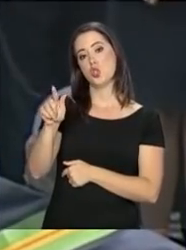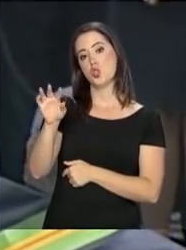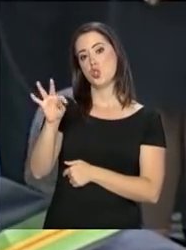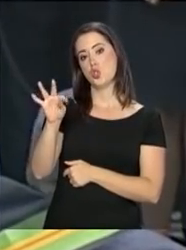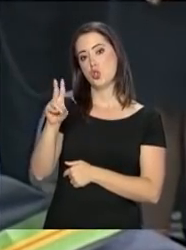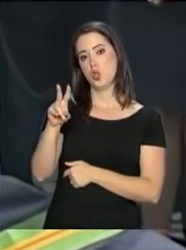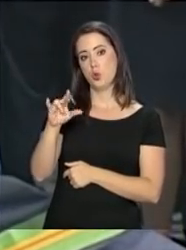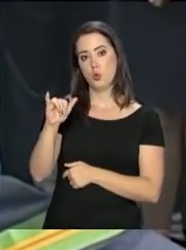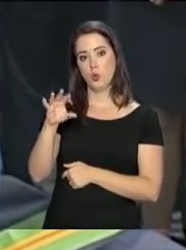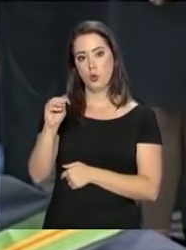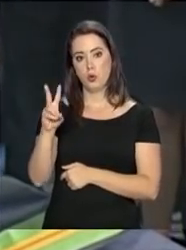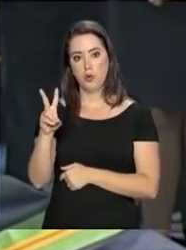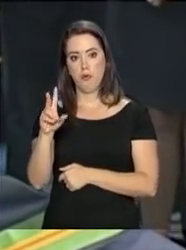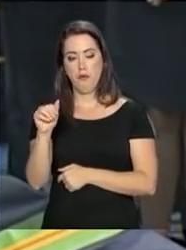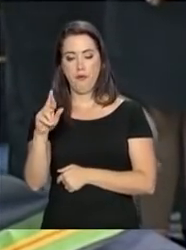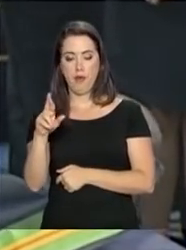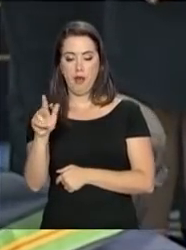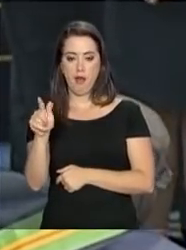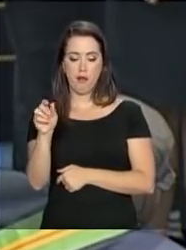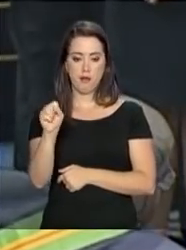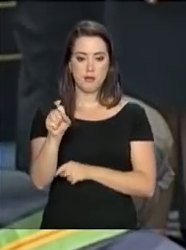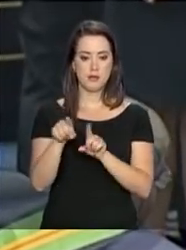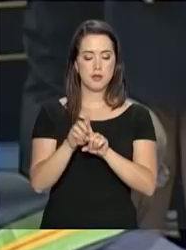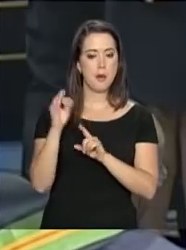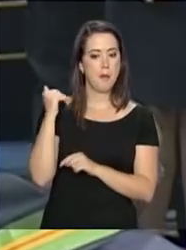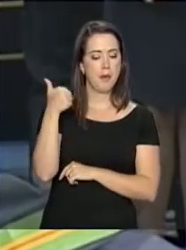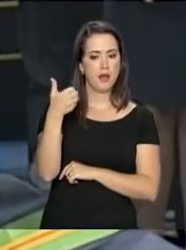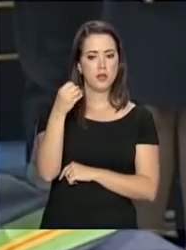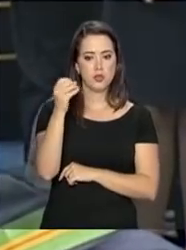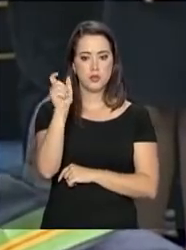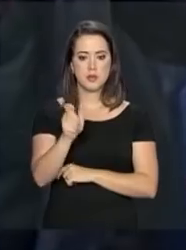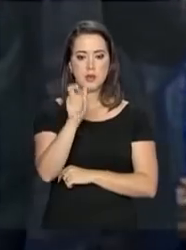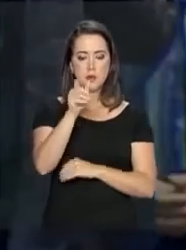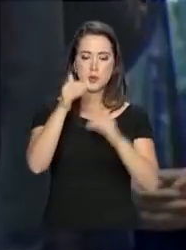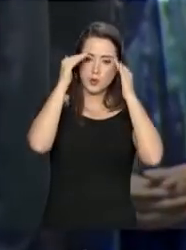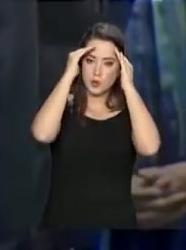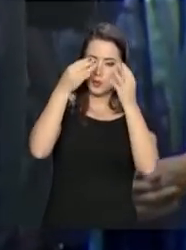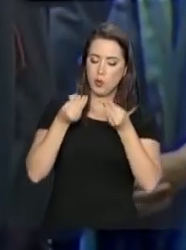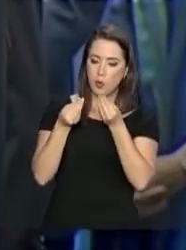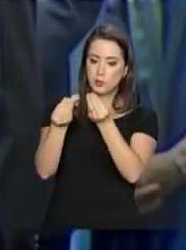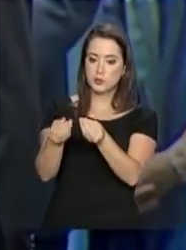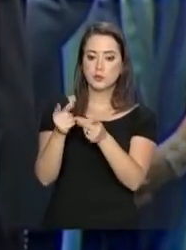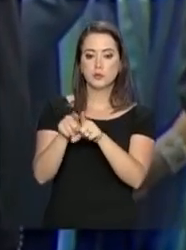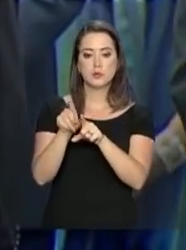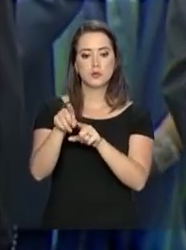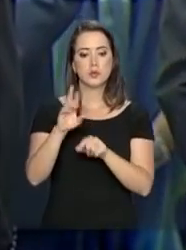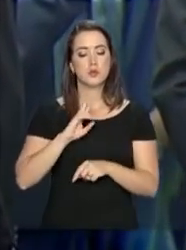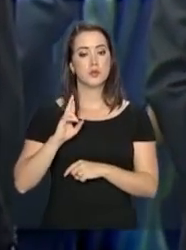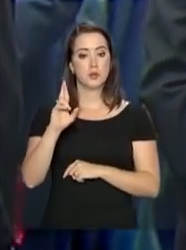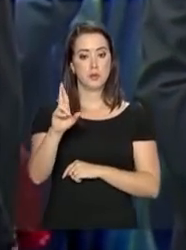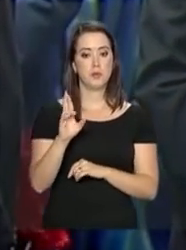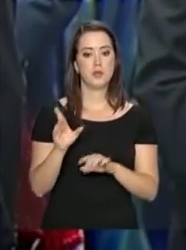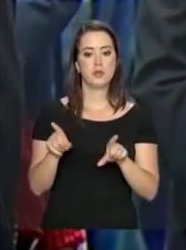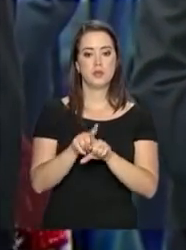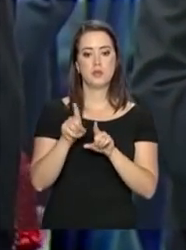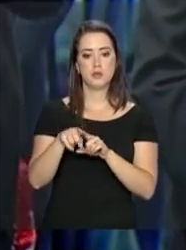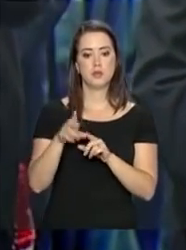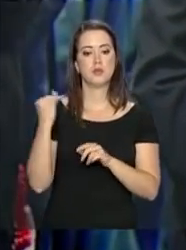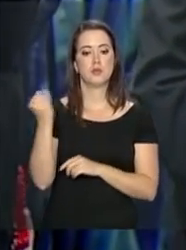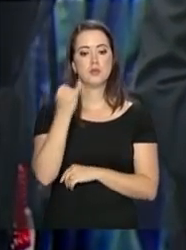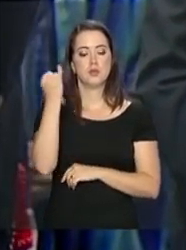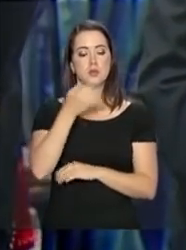Vargas. Foram homenageadas mais de 100 personalidades e representantes de entidades que se destacaram em